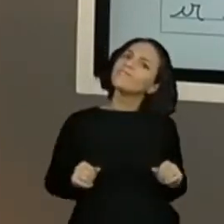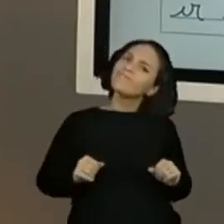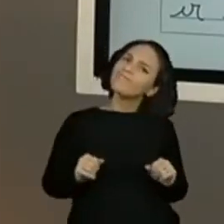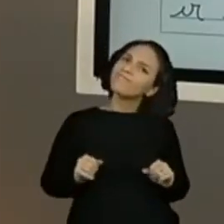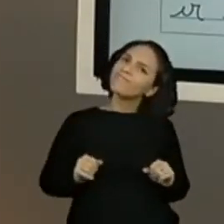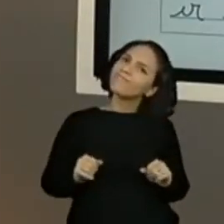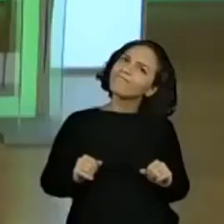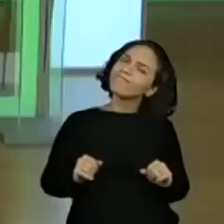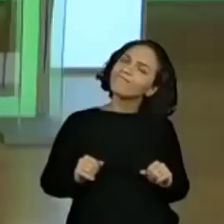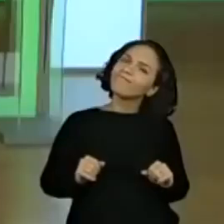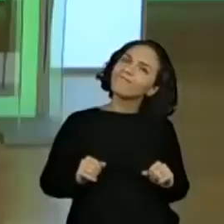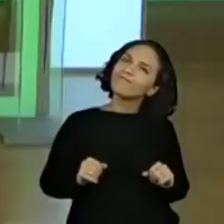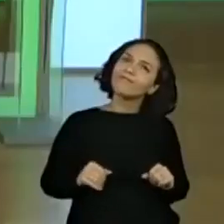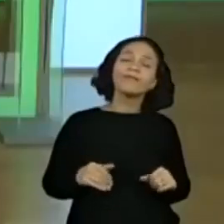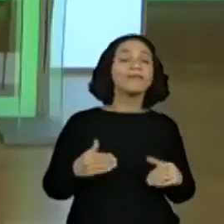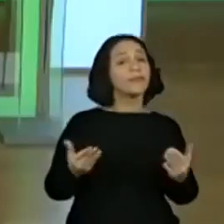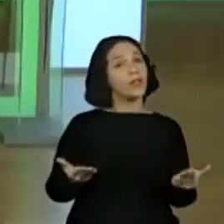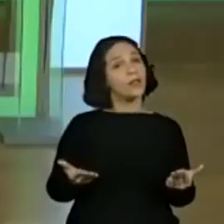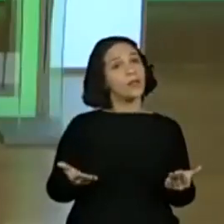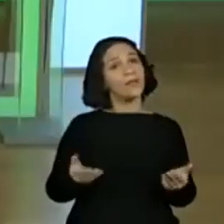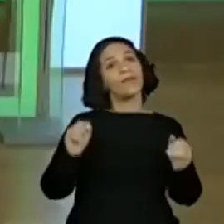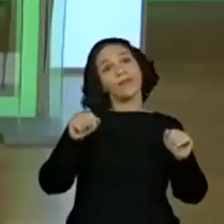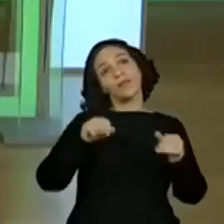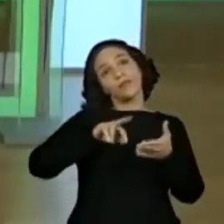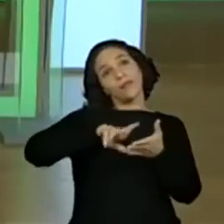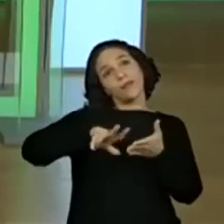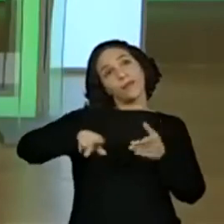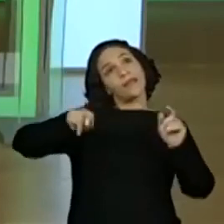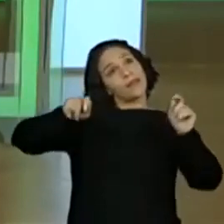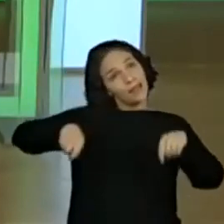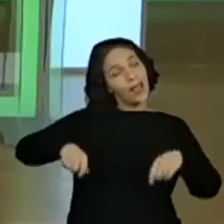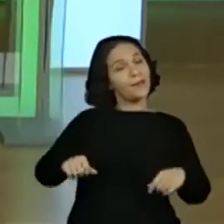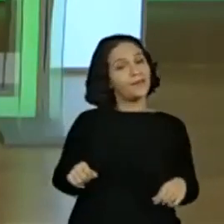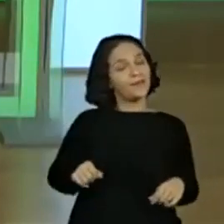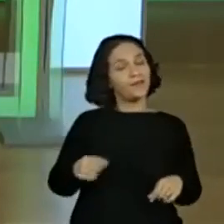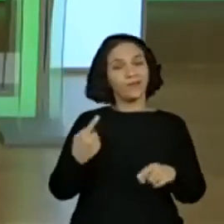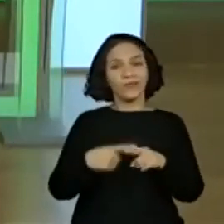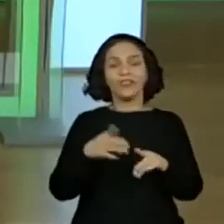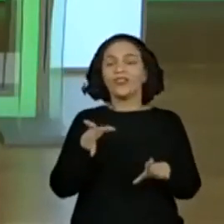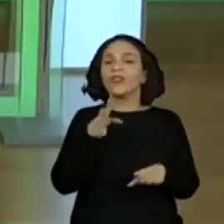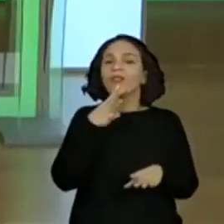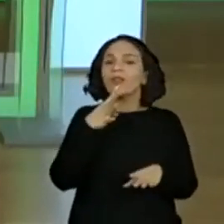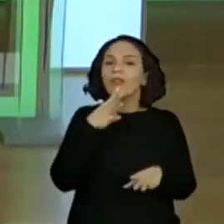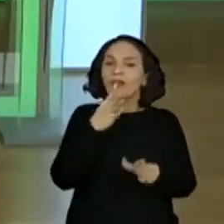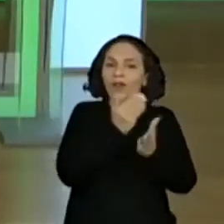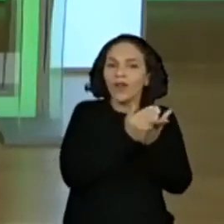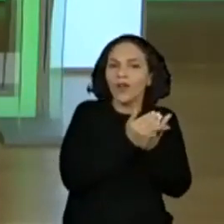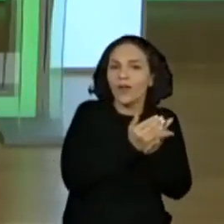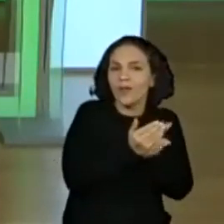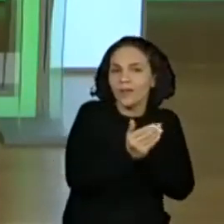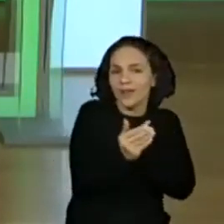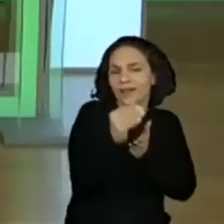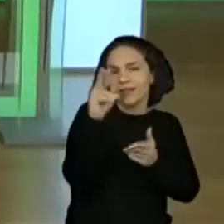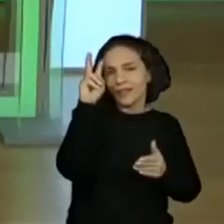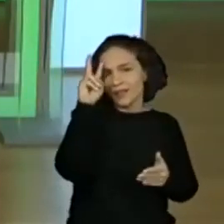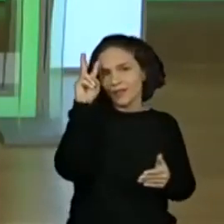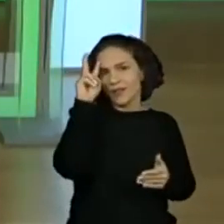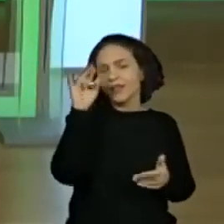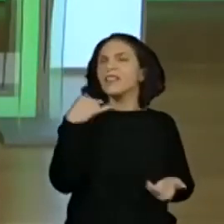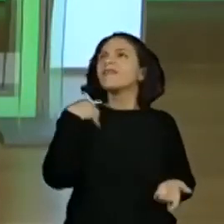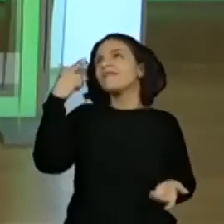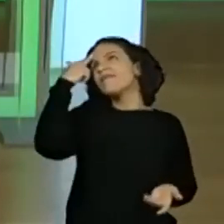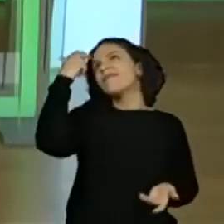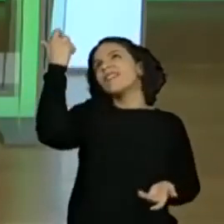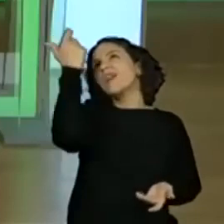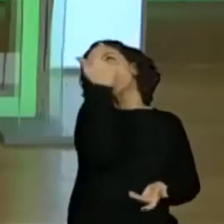Agora é com vocês. Finais que sejam possíveis, né? Porque a gente já conhece ali o começo deste conto. A gente não pode